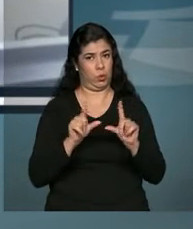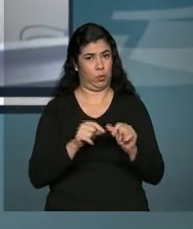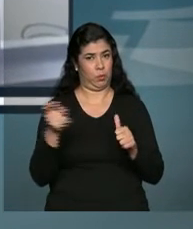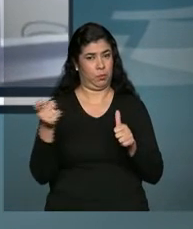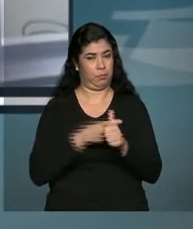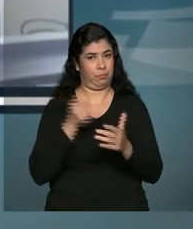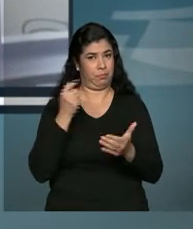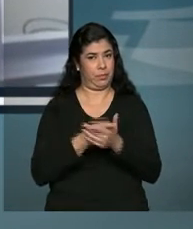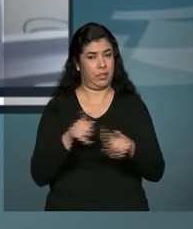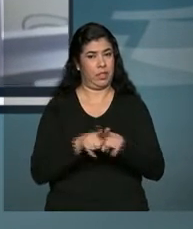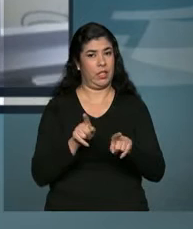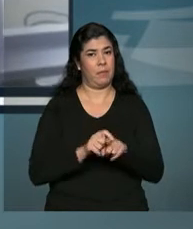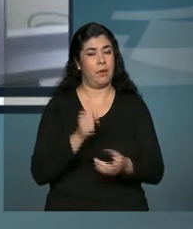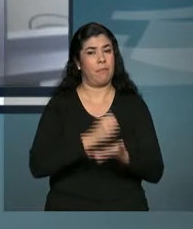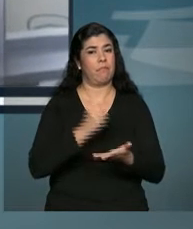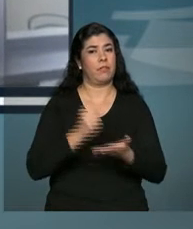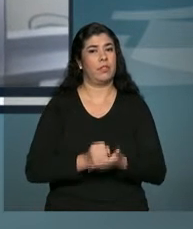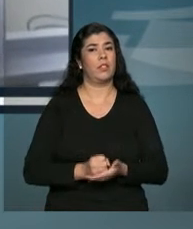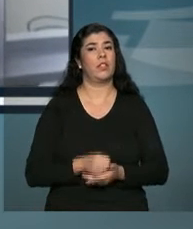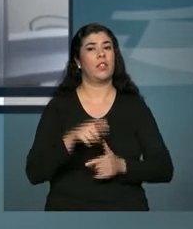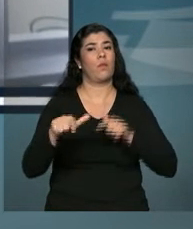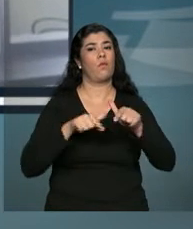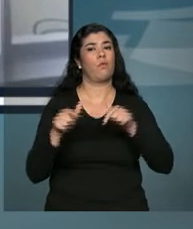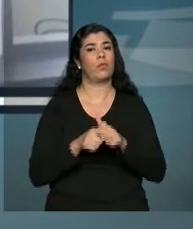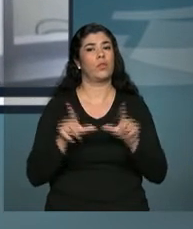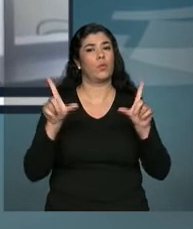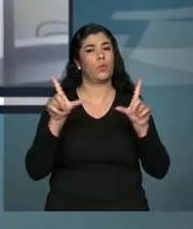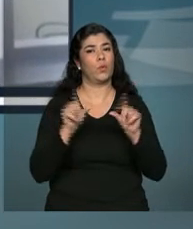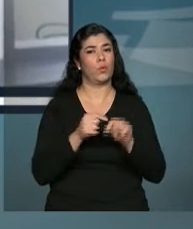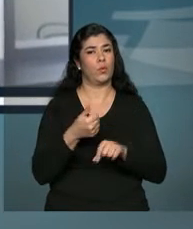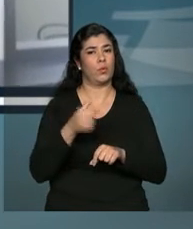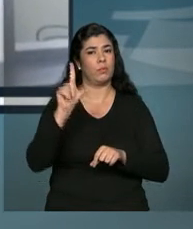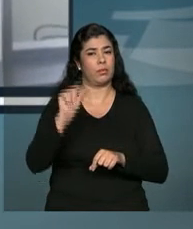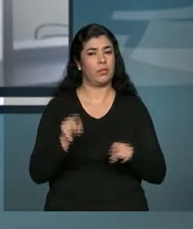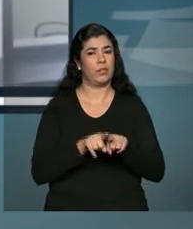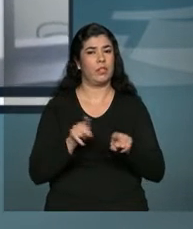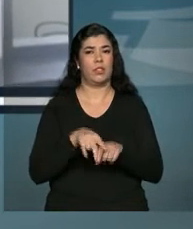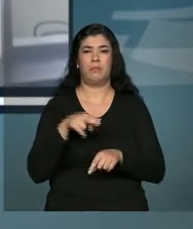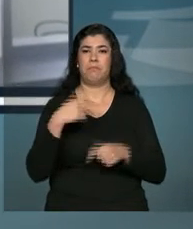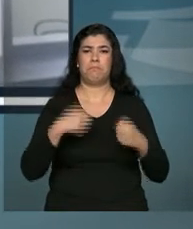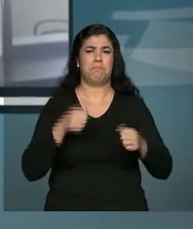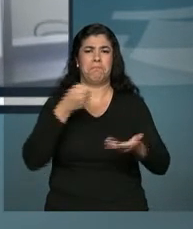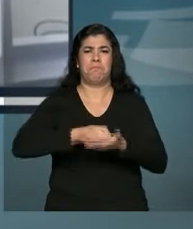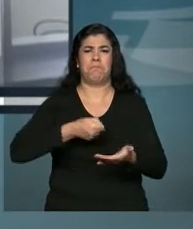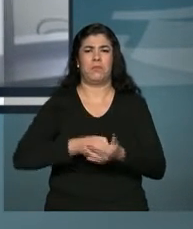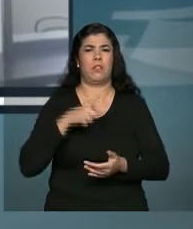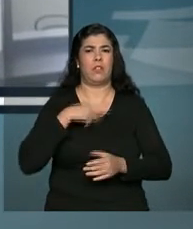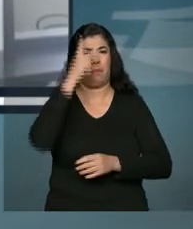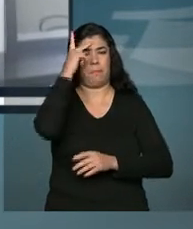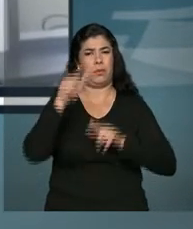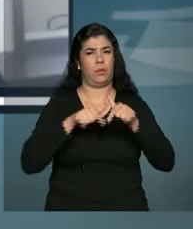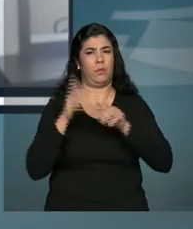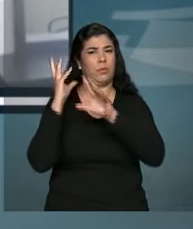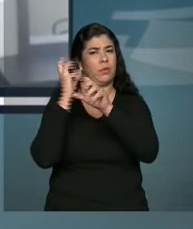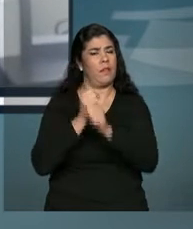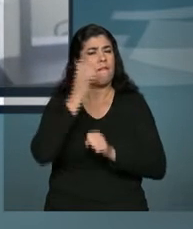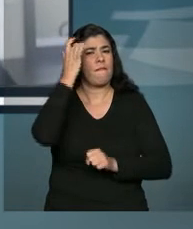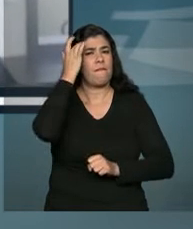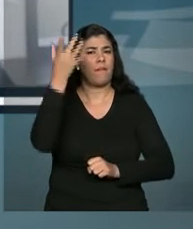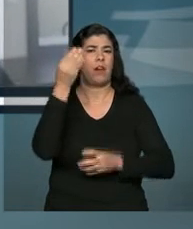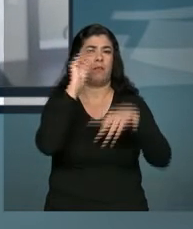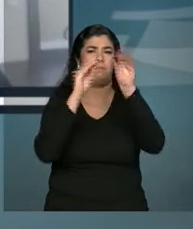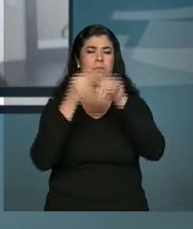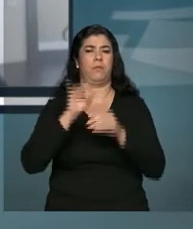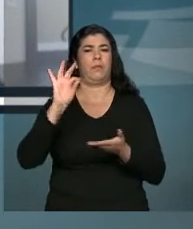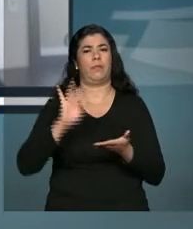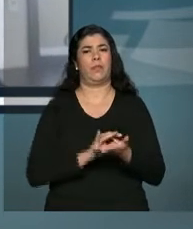quando tem funcionário os custos também são menores e dispensam o contador. É fácil se cadastrar. E quais